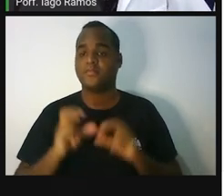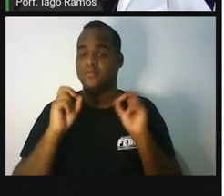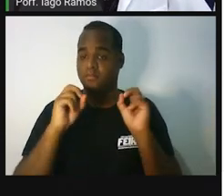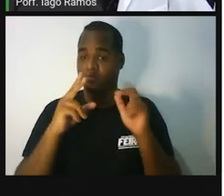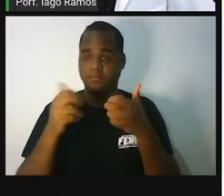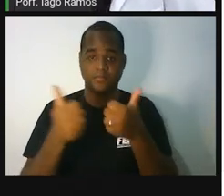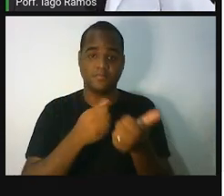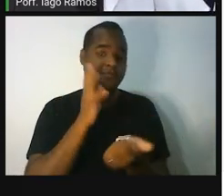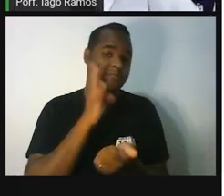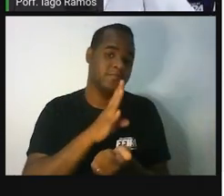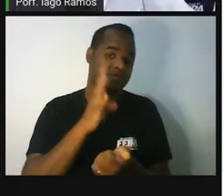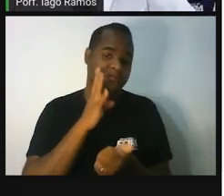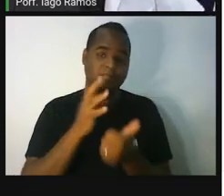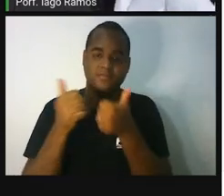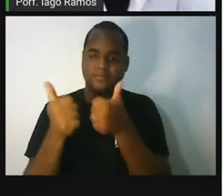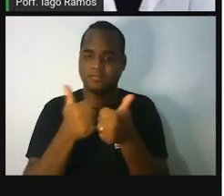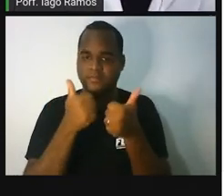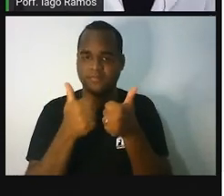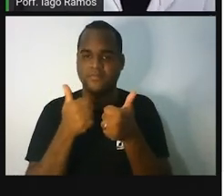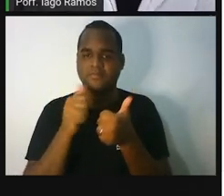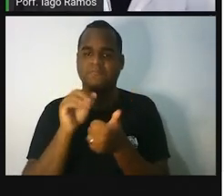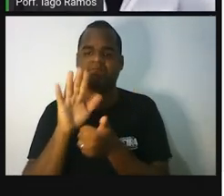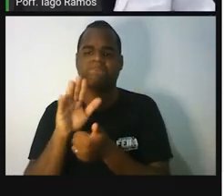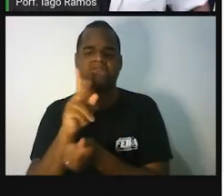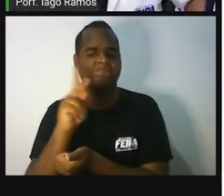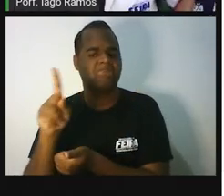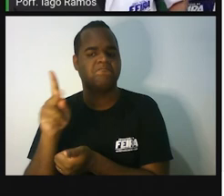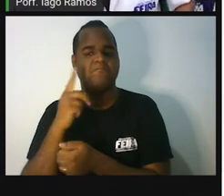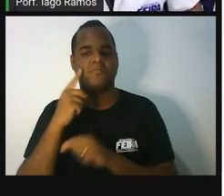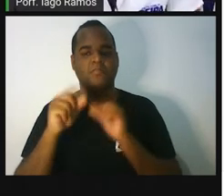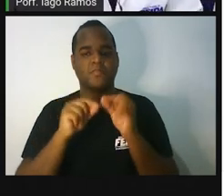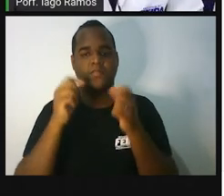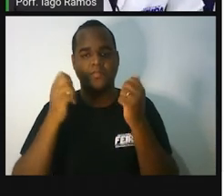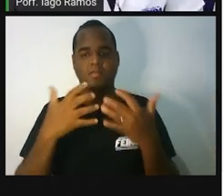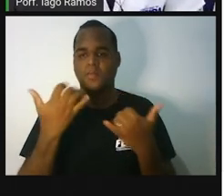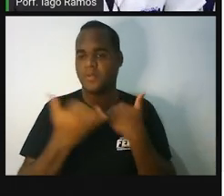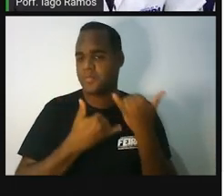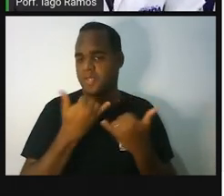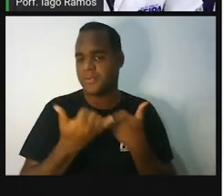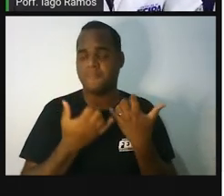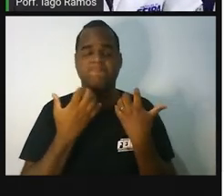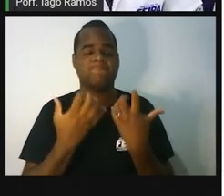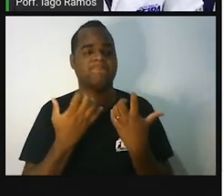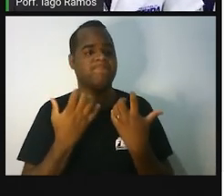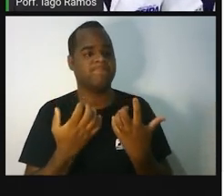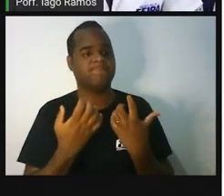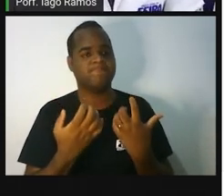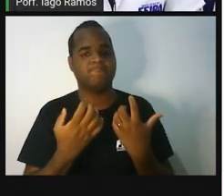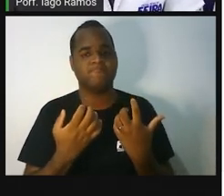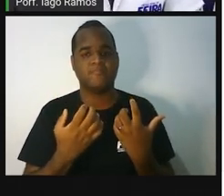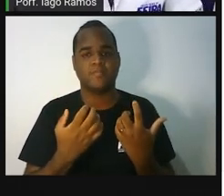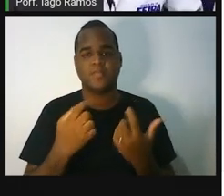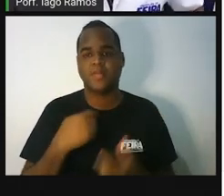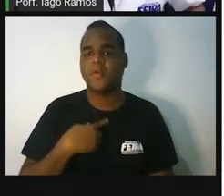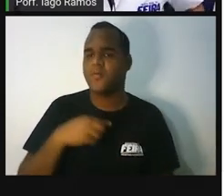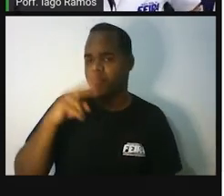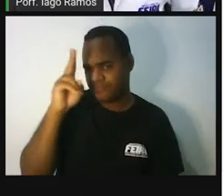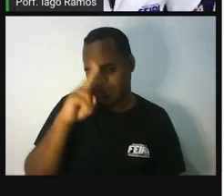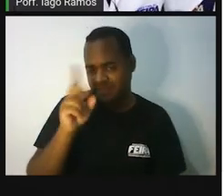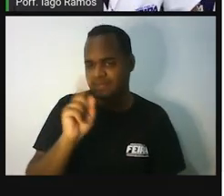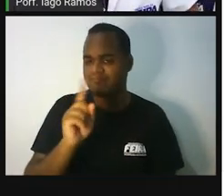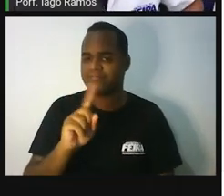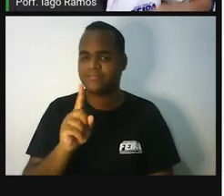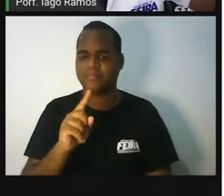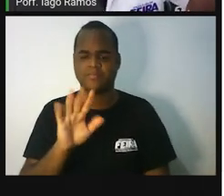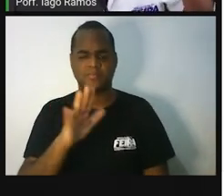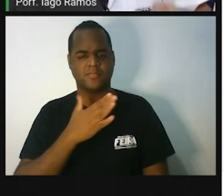Bacana. Não é? Bom. Mas professor. quero fazer. Essa brincadeira com alguém. Eu não vou lembrar dos